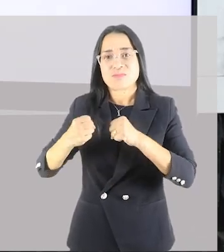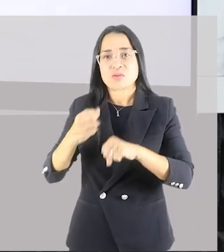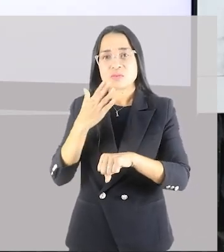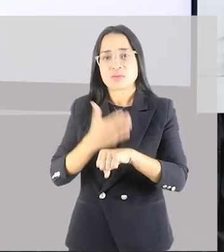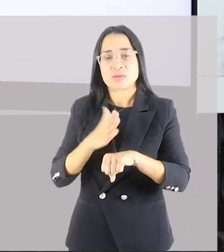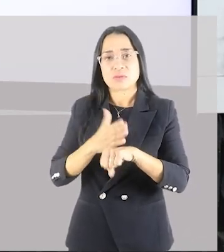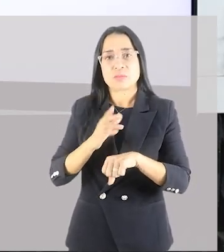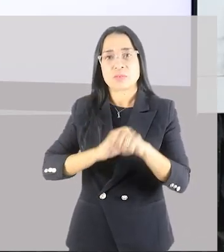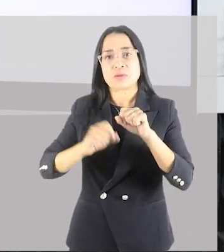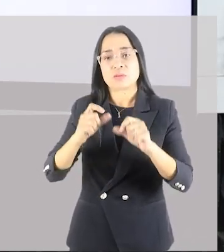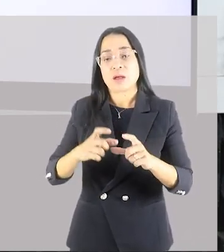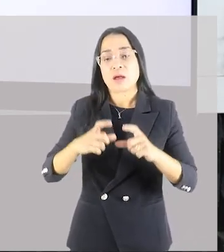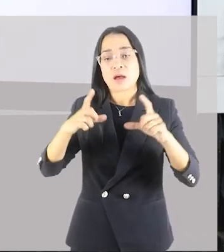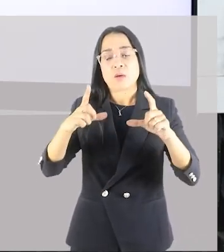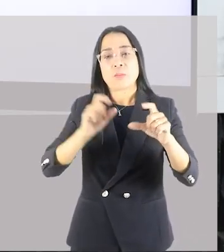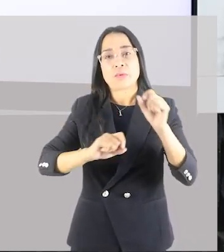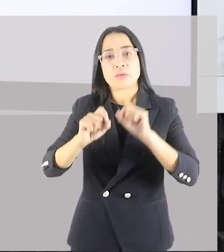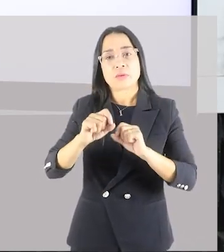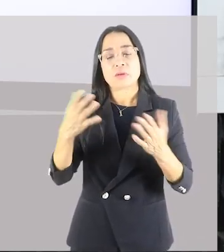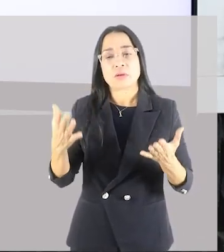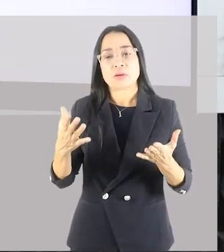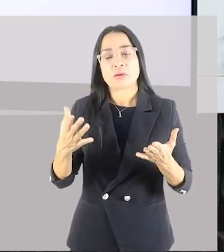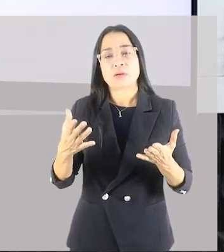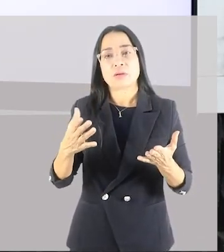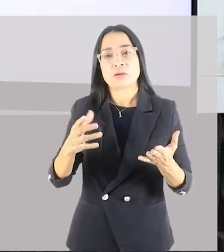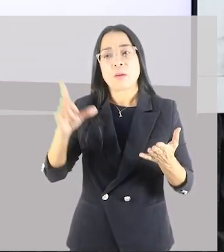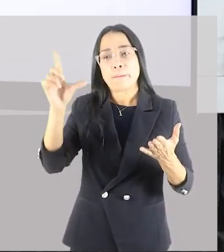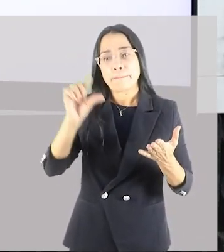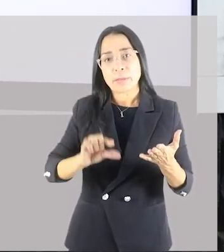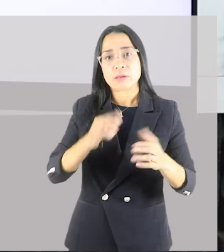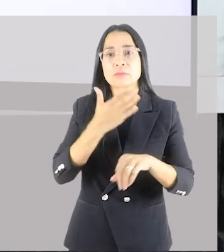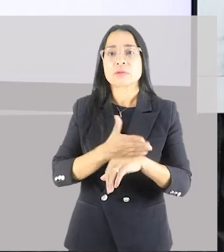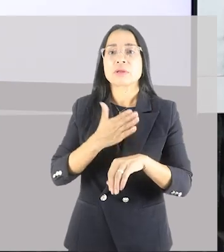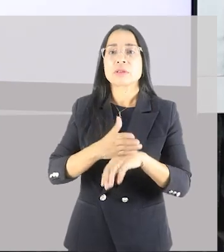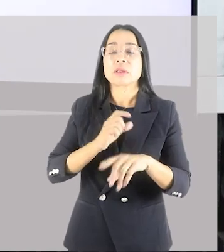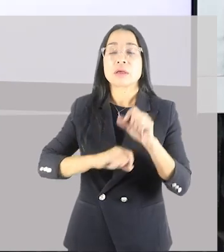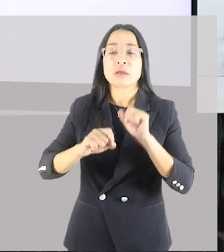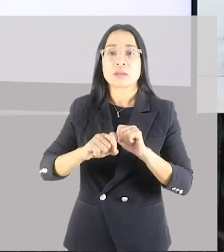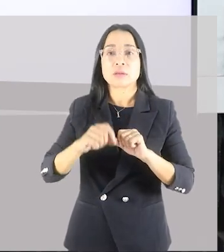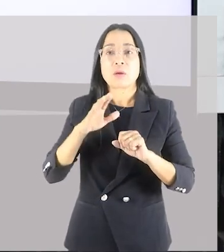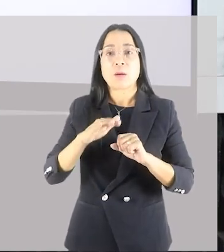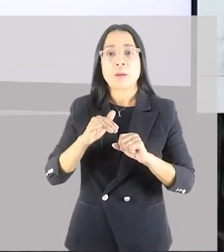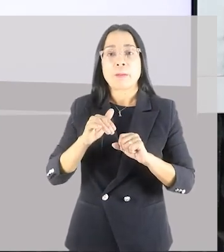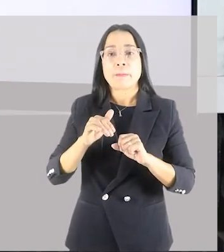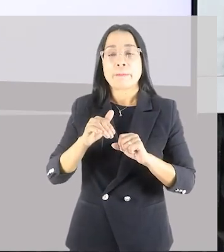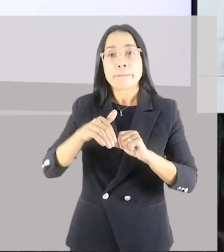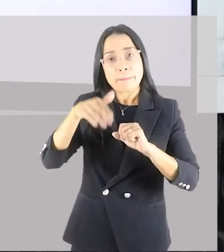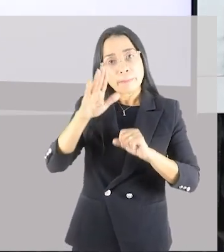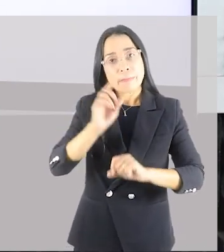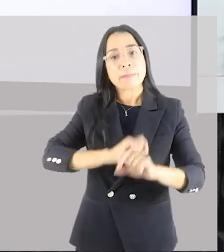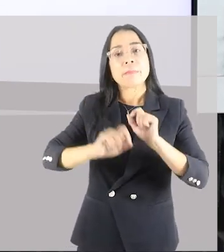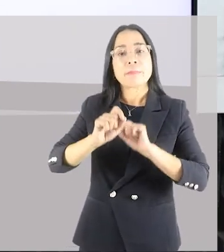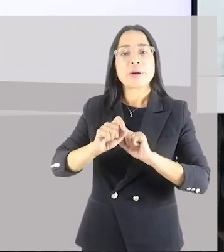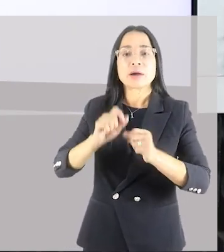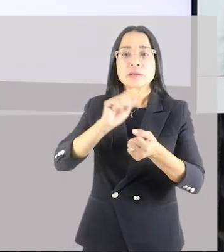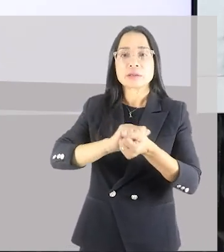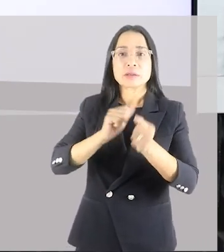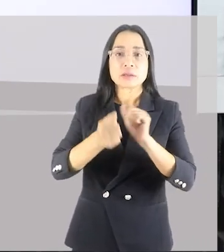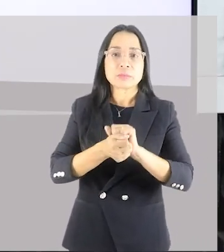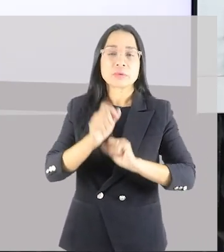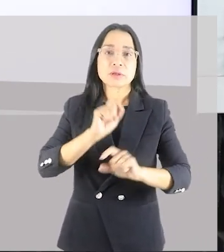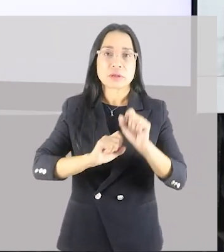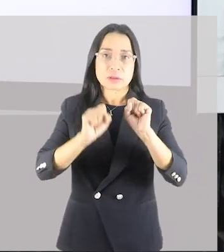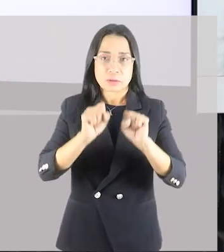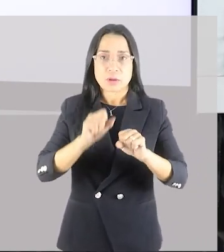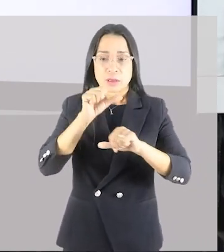aumentar o mínimo possível. Então, quanto menos treinado eu sou, mais adaptável